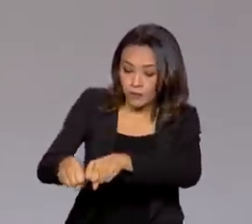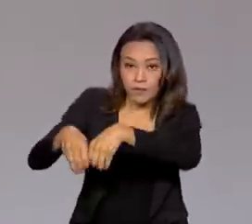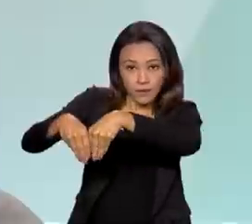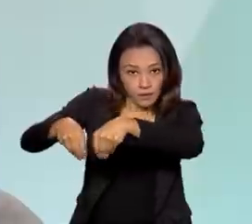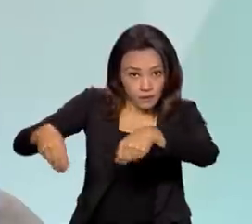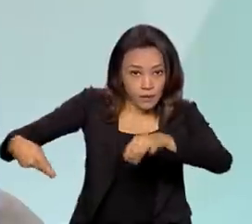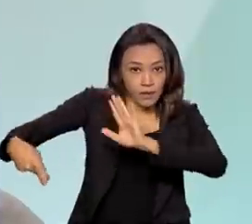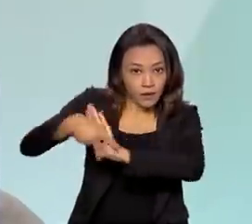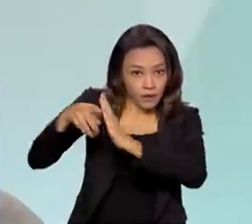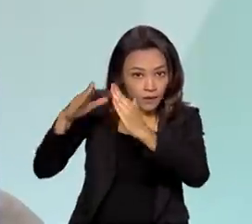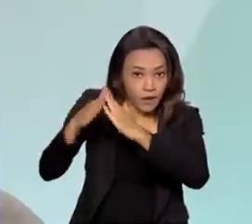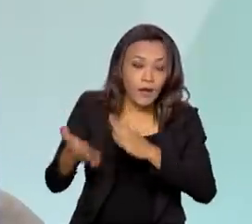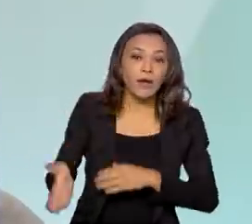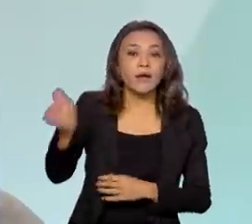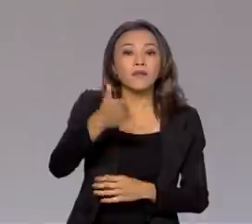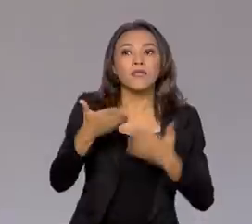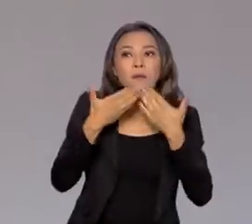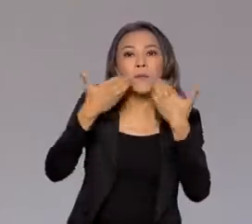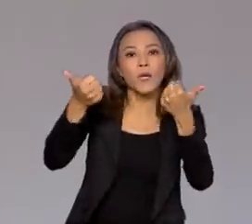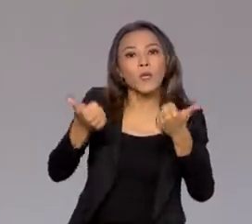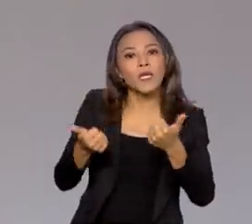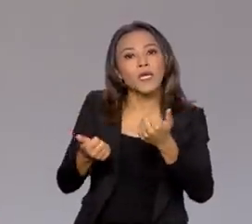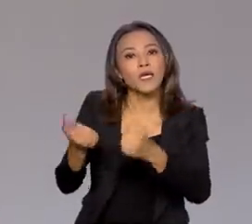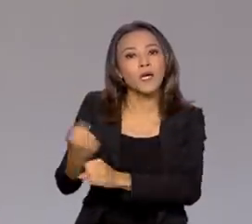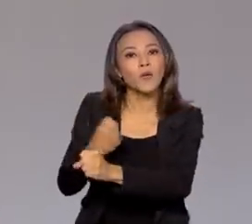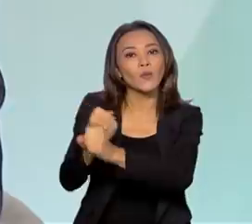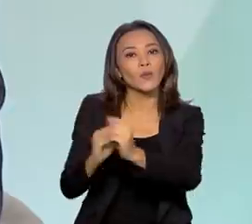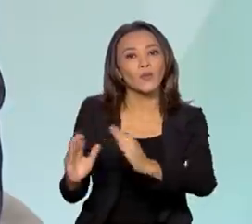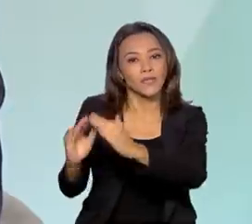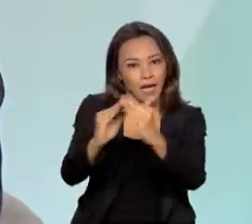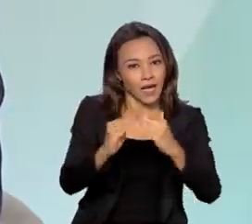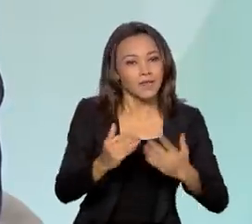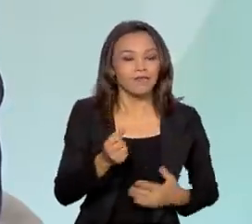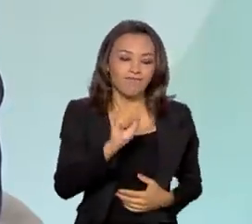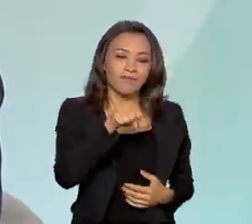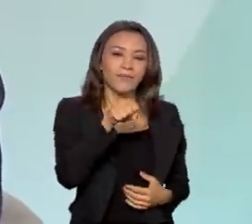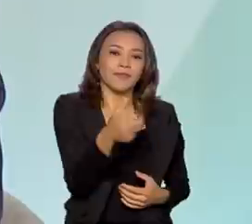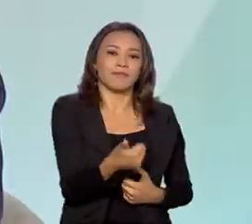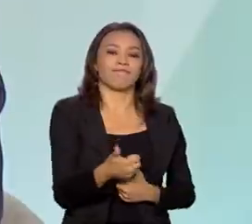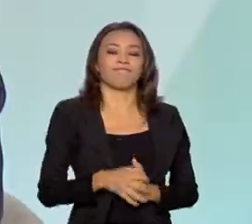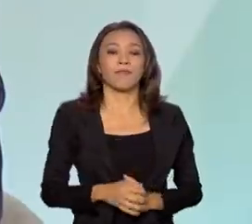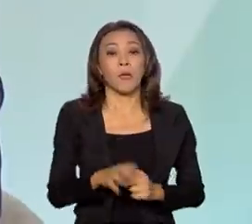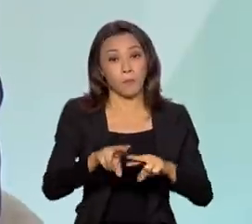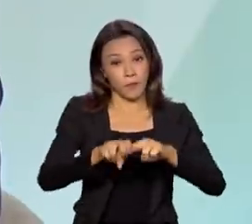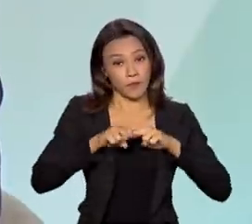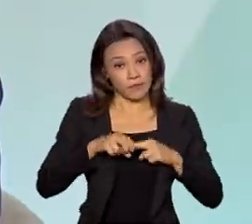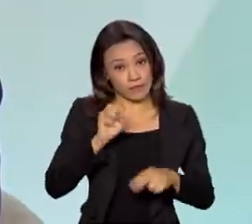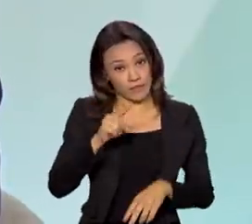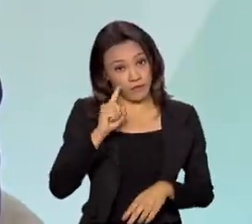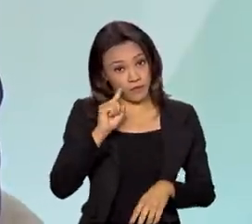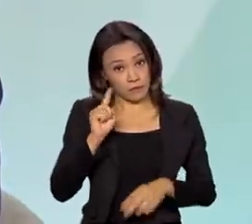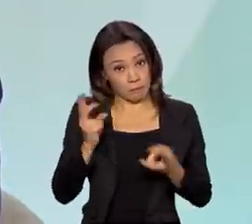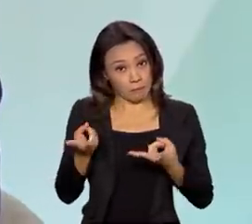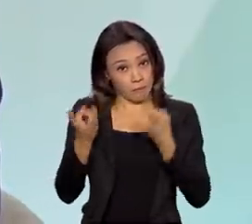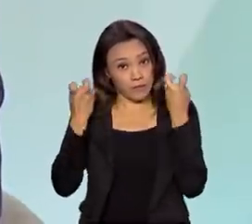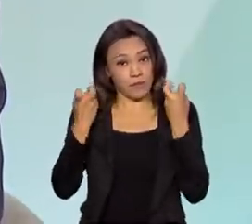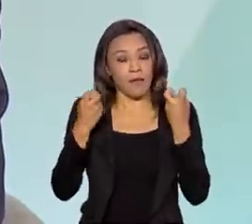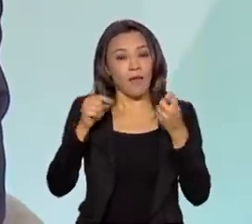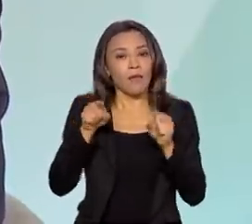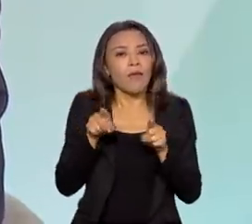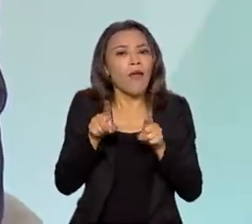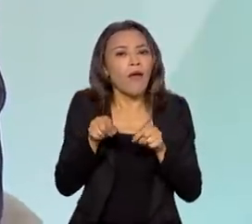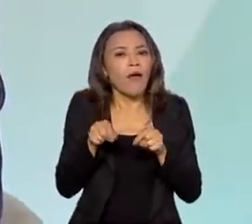quanto a melhoria dos imóveis. Sem dúvida nenhuma. Por isso que, se você perceber, eu citei que é um programa